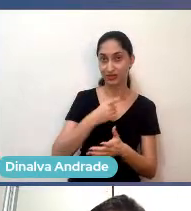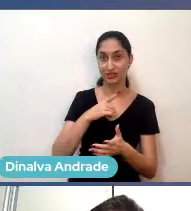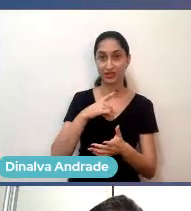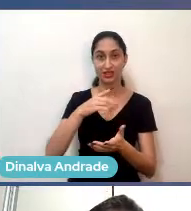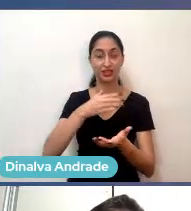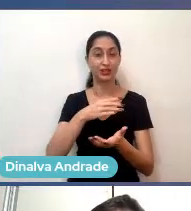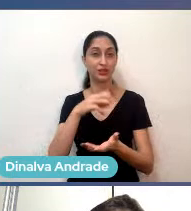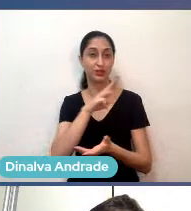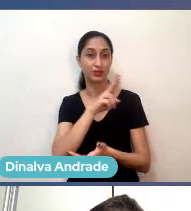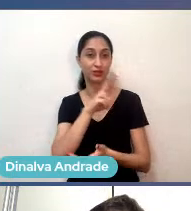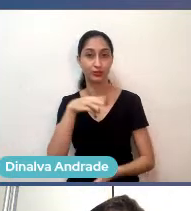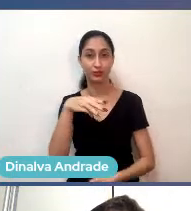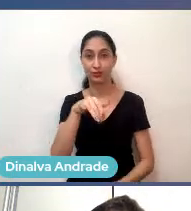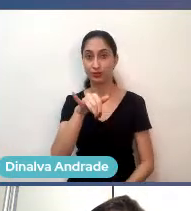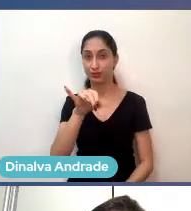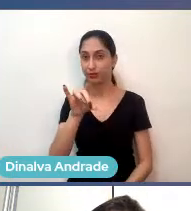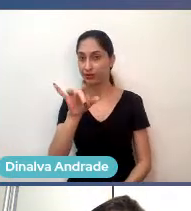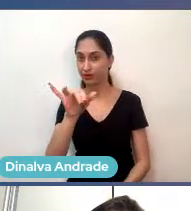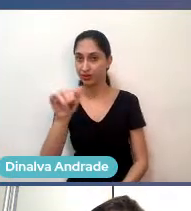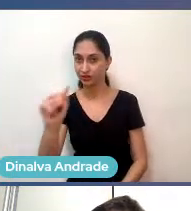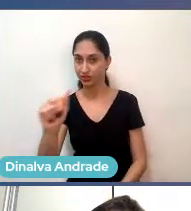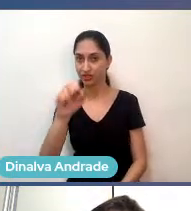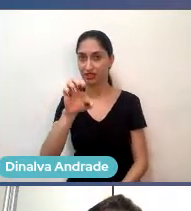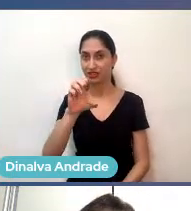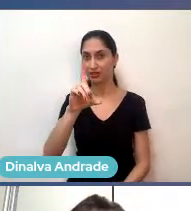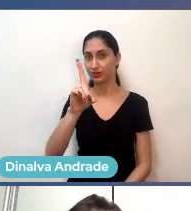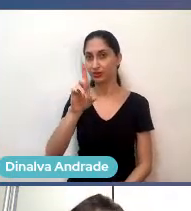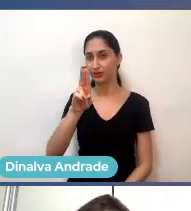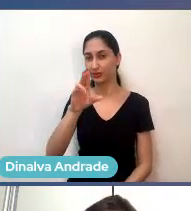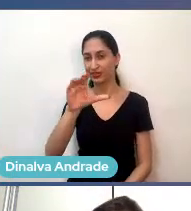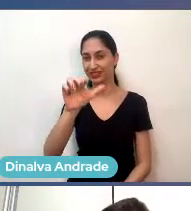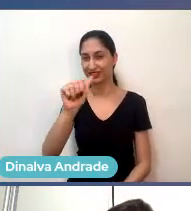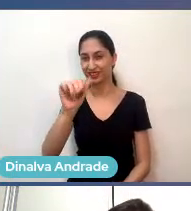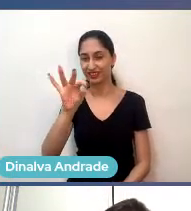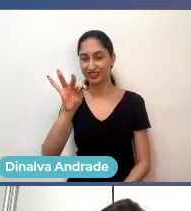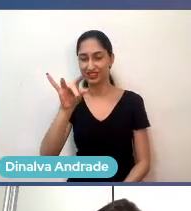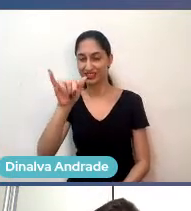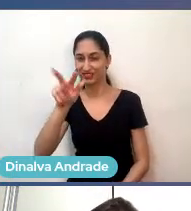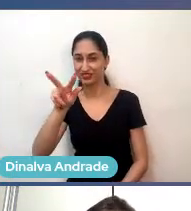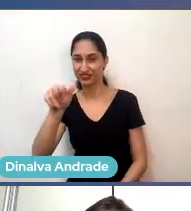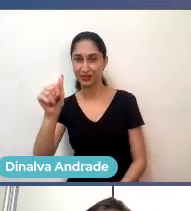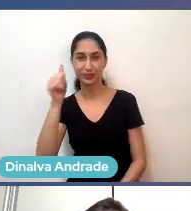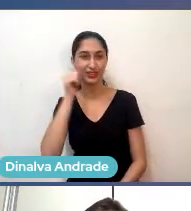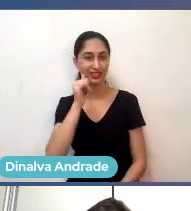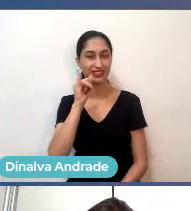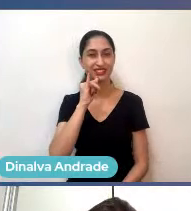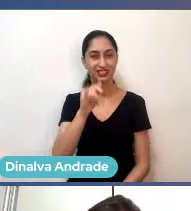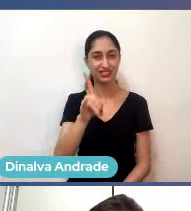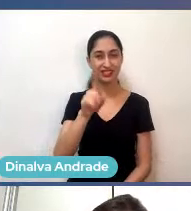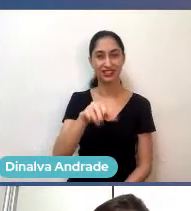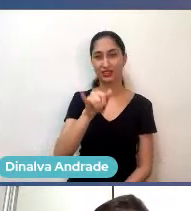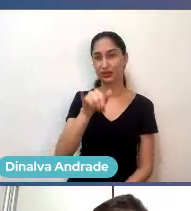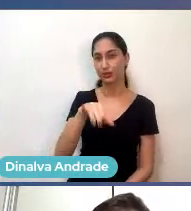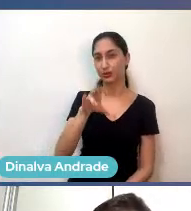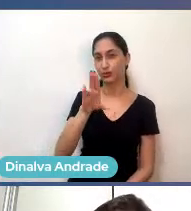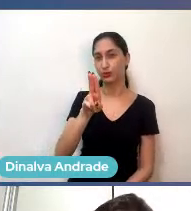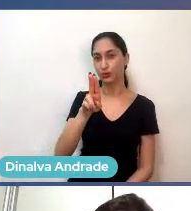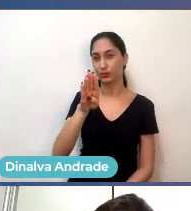educativas, a gente incubou, eu vi aí que ela falou de vários incubadores, né, e tal, a gente